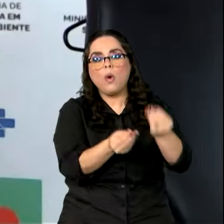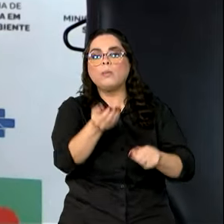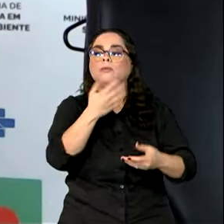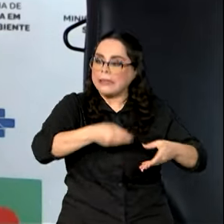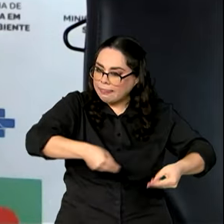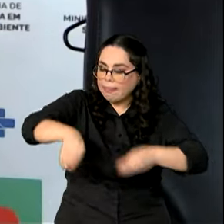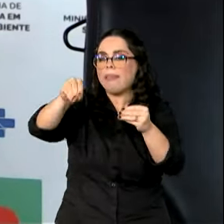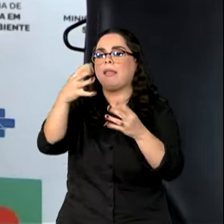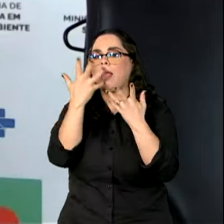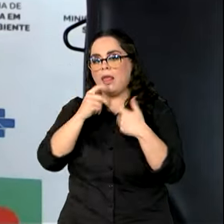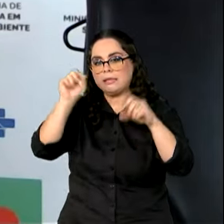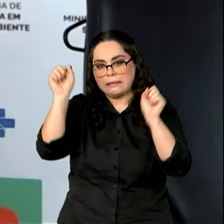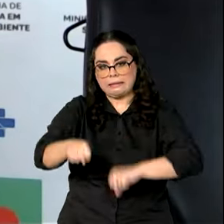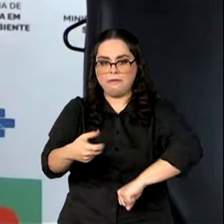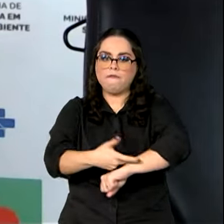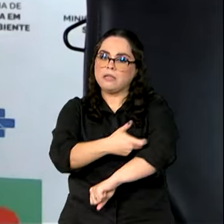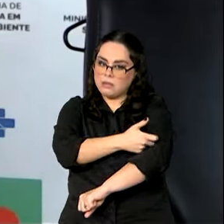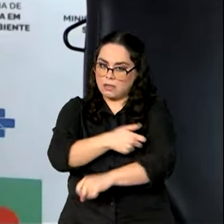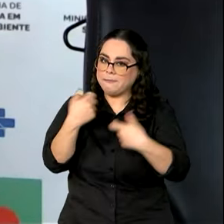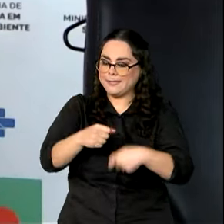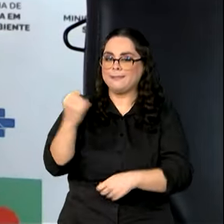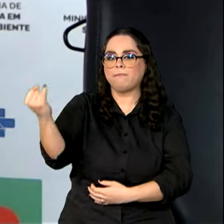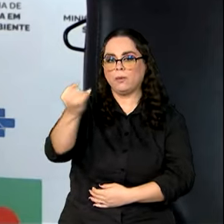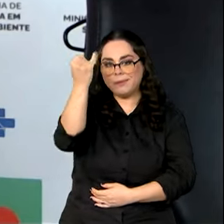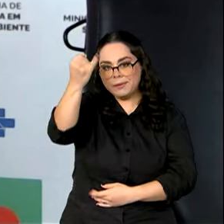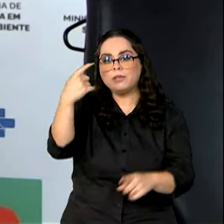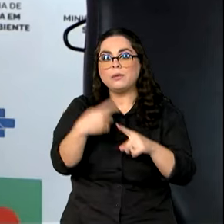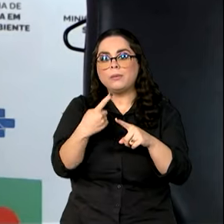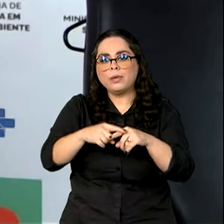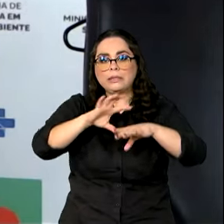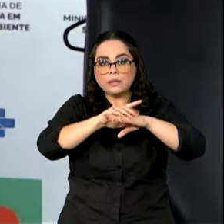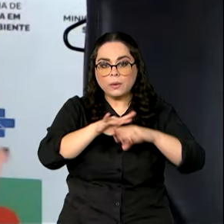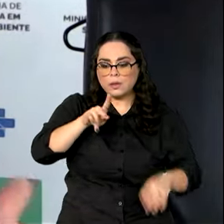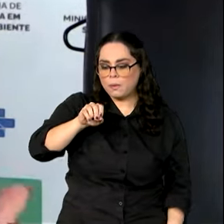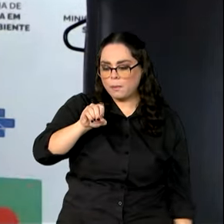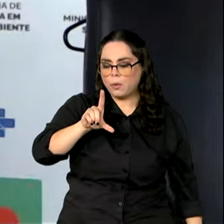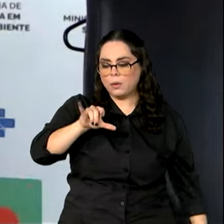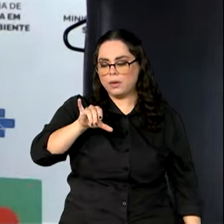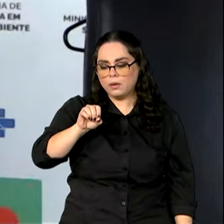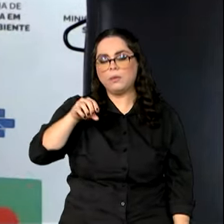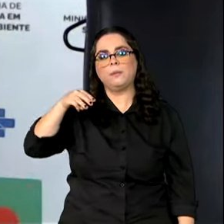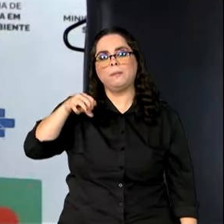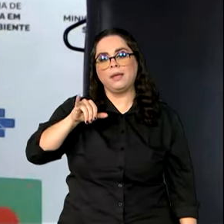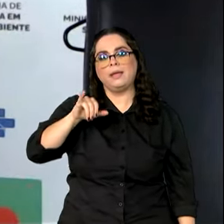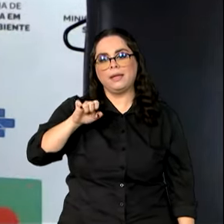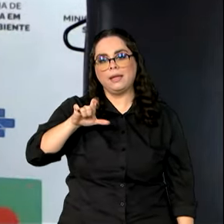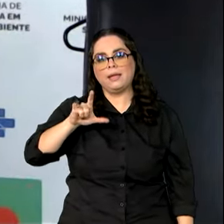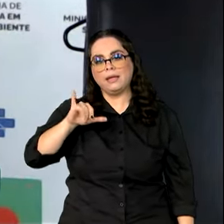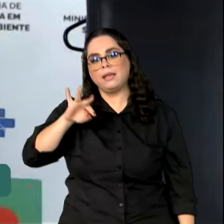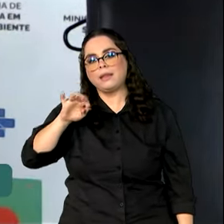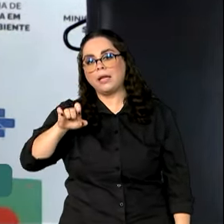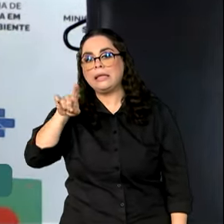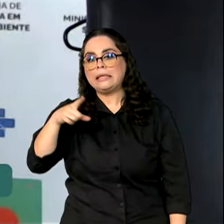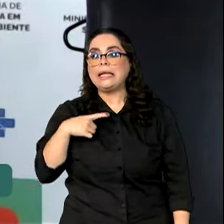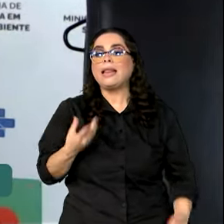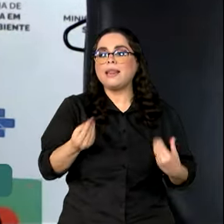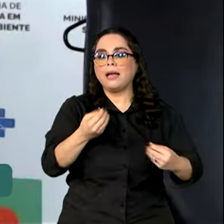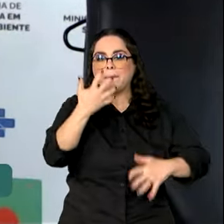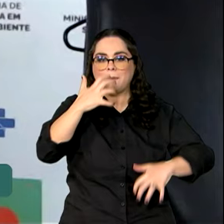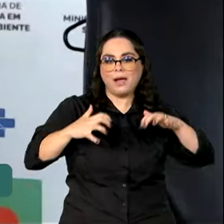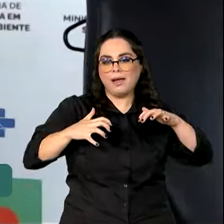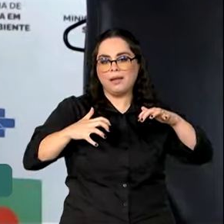crianças para vacinar, porque há a poliomielite, que é uma doença que causa uma paralisia